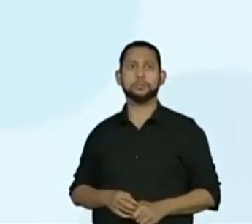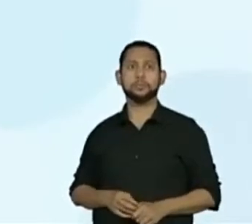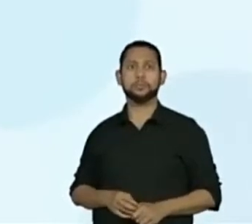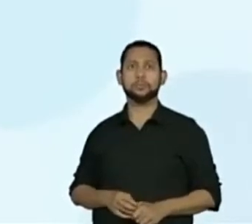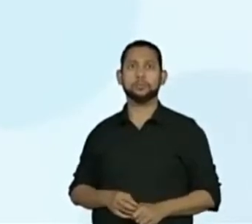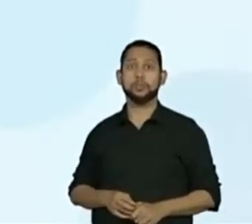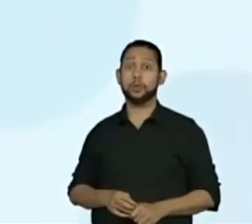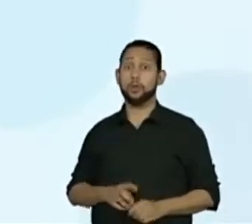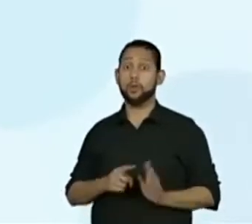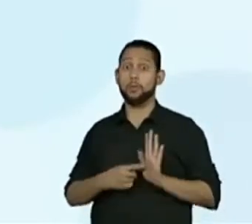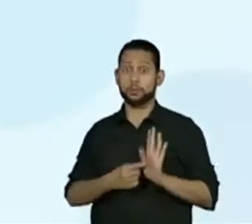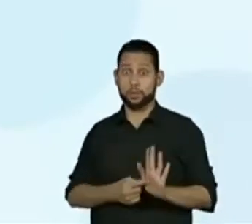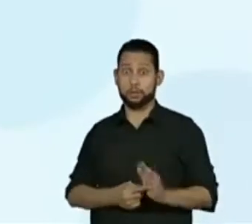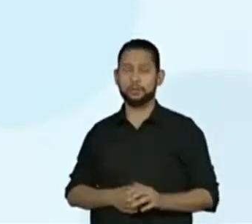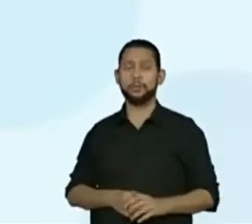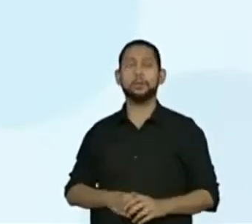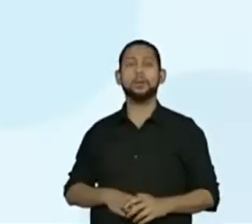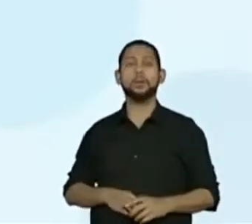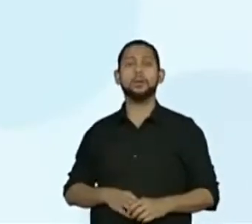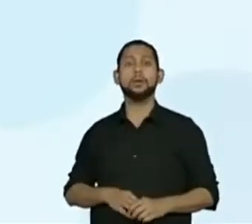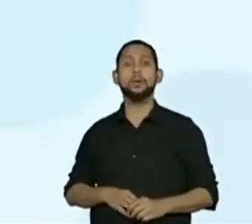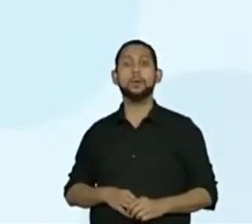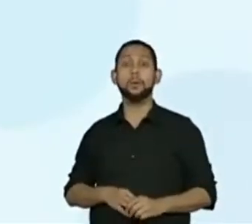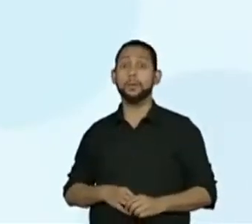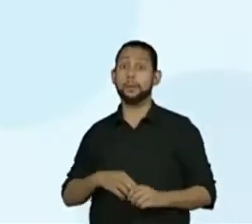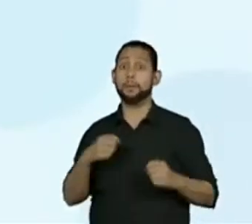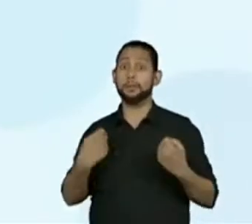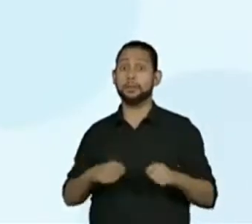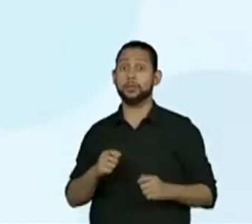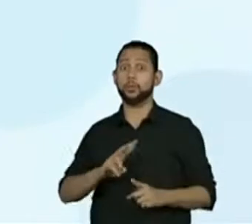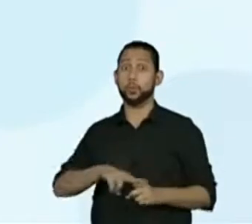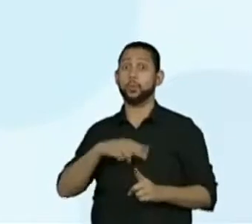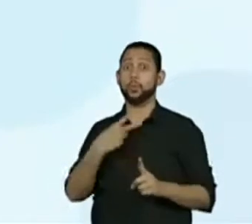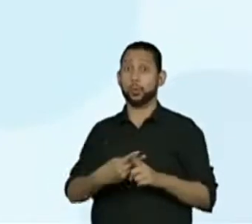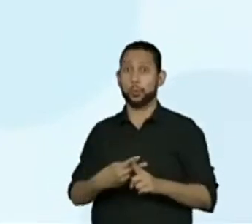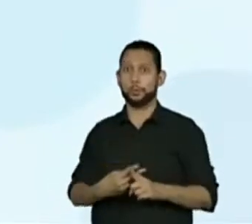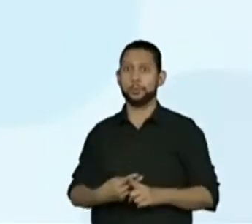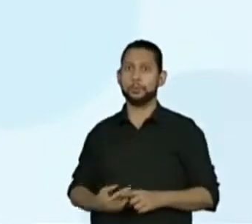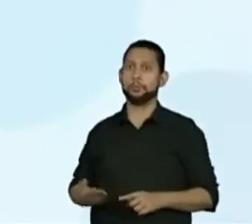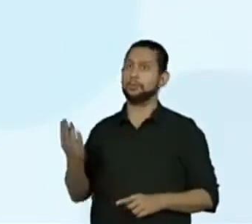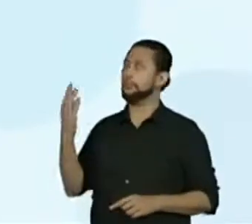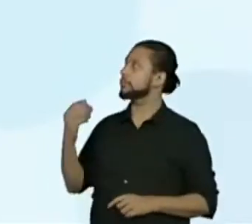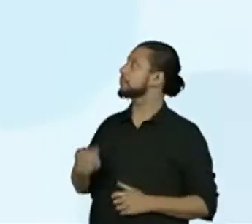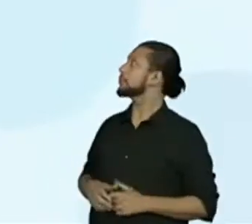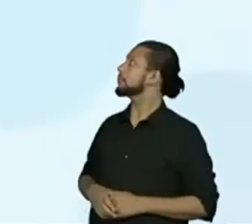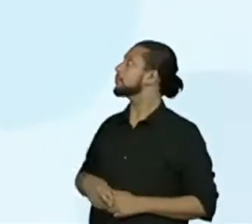Eu vou mostrar aí. Então, eu preciso dobrar a receita. Pode passar, oráculo?